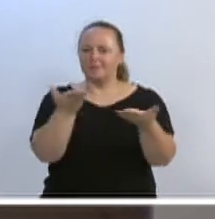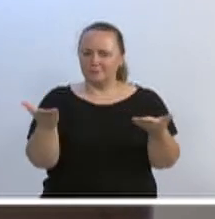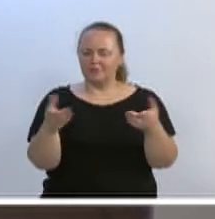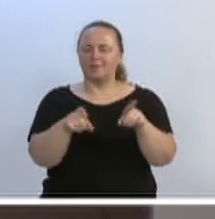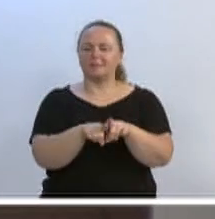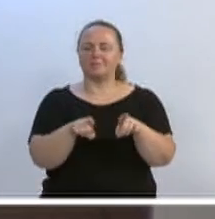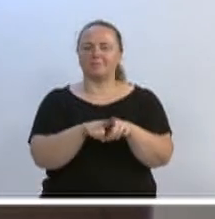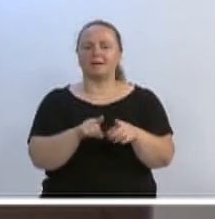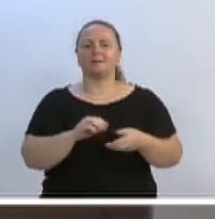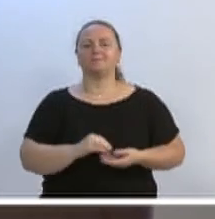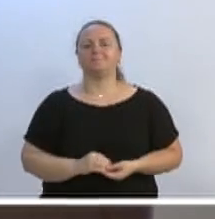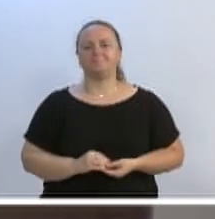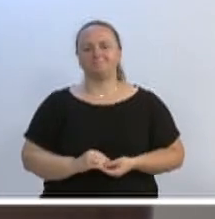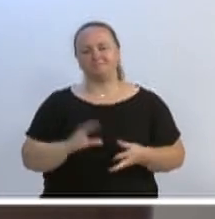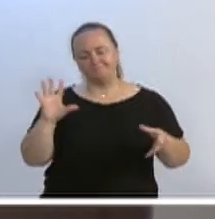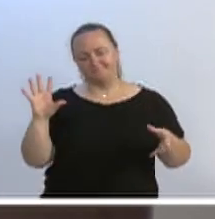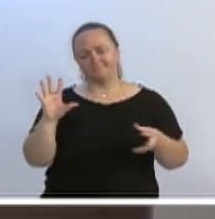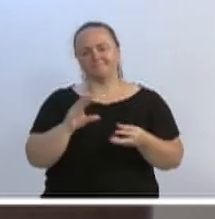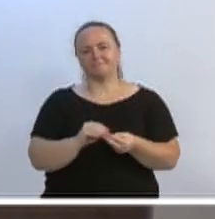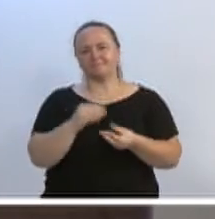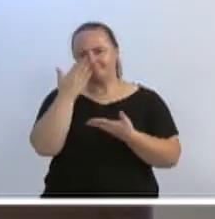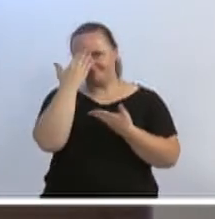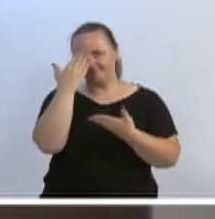contas que a gente faz. Para a tarde de hoje seria isso, presidente. Obrigado. Obrigado. Obrigado.